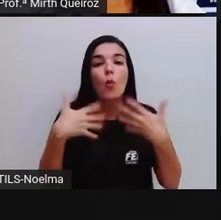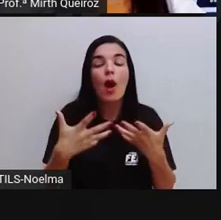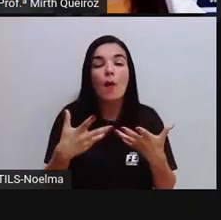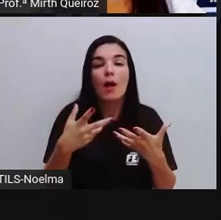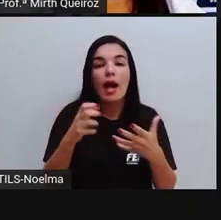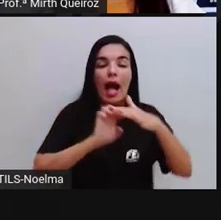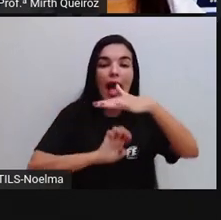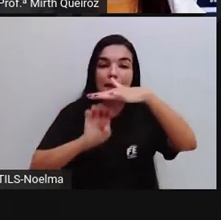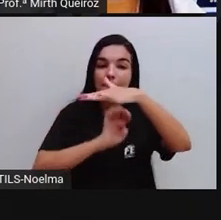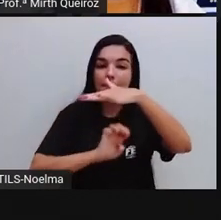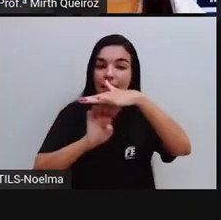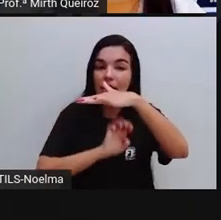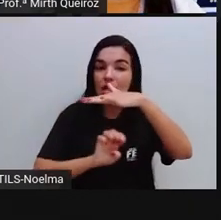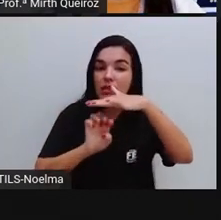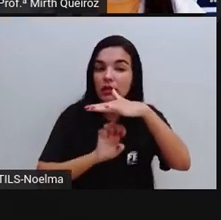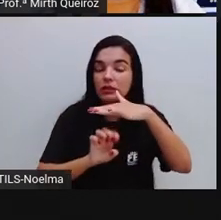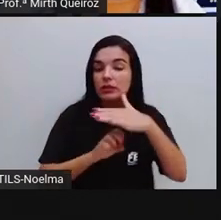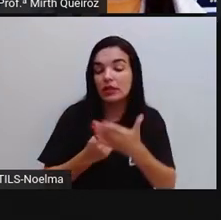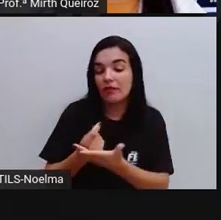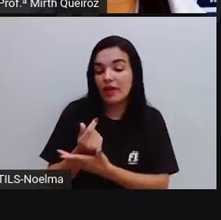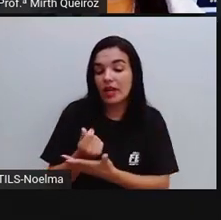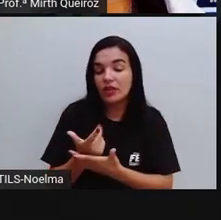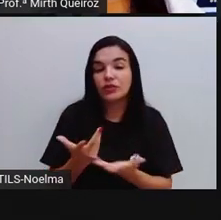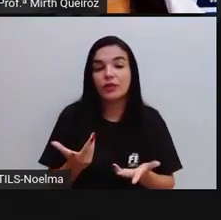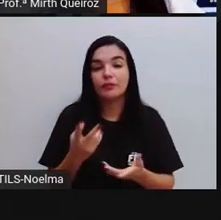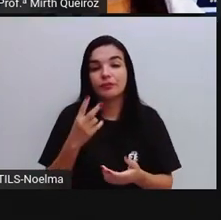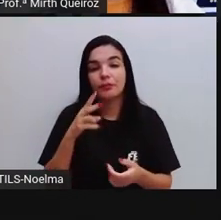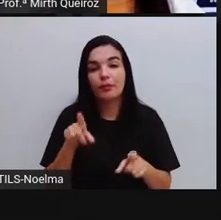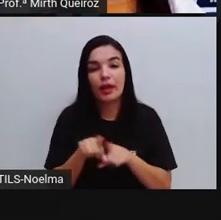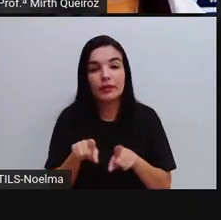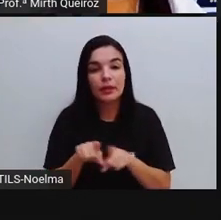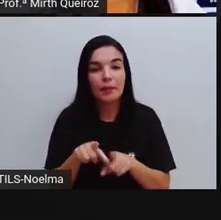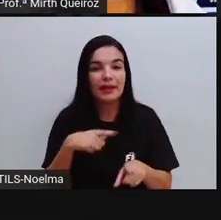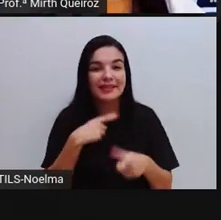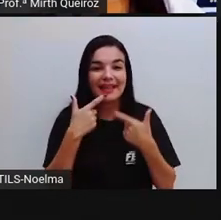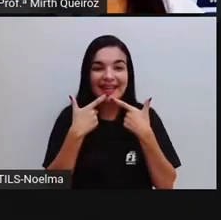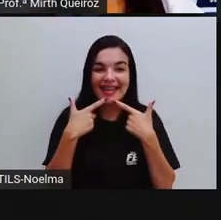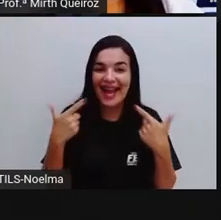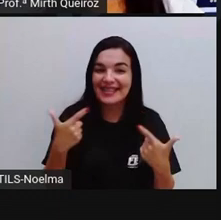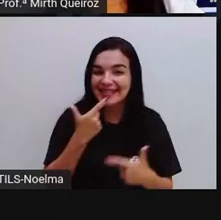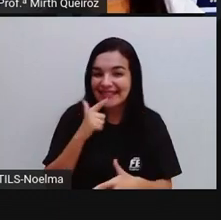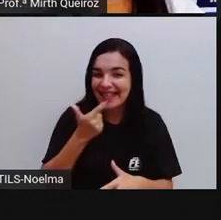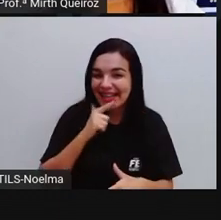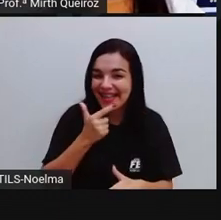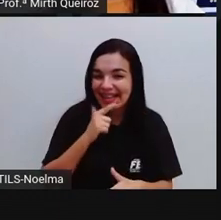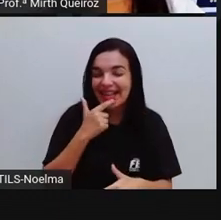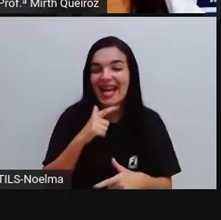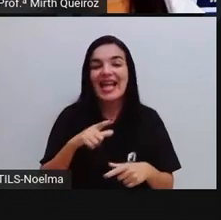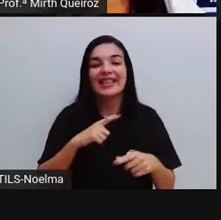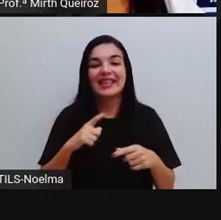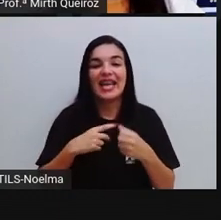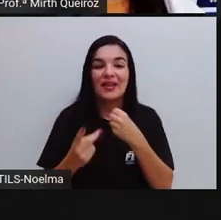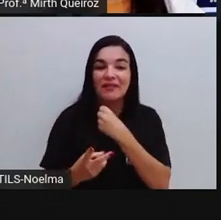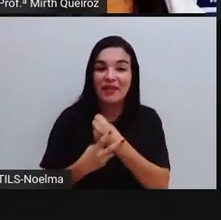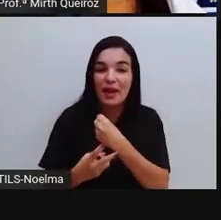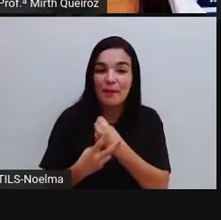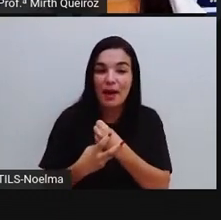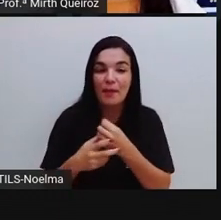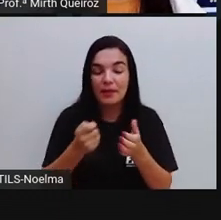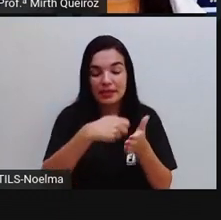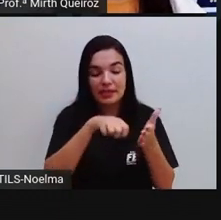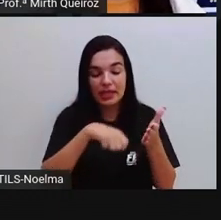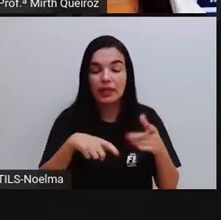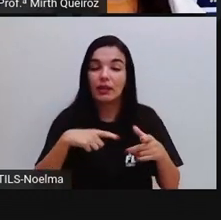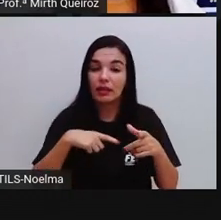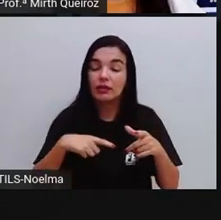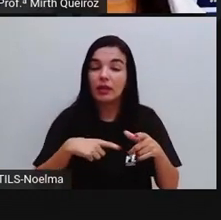através da logo. Tem dose de humor aí, nós temos a linguagem verbal, que é através da escrita, e